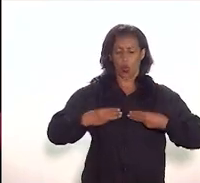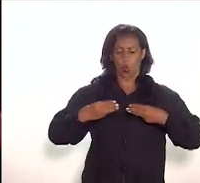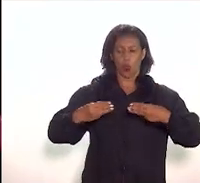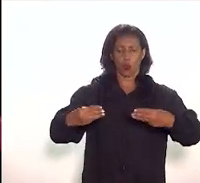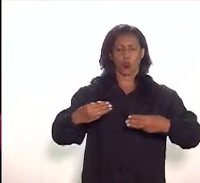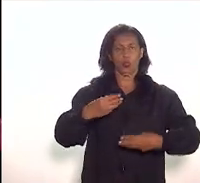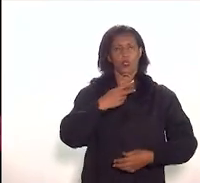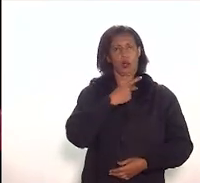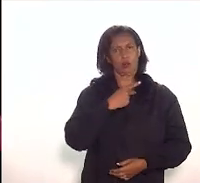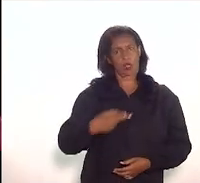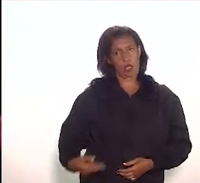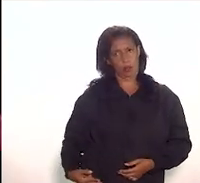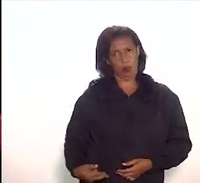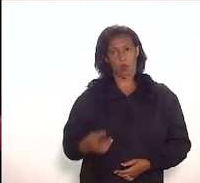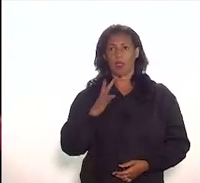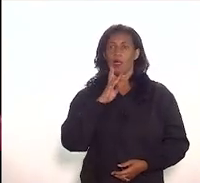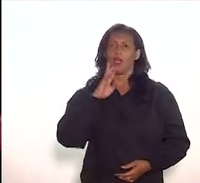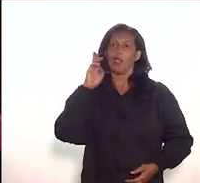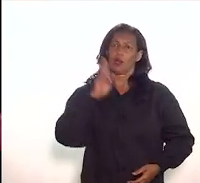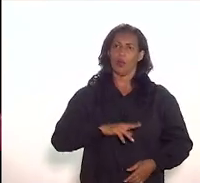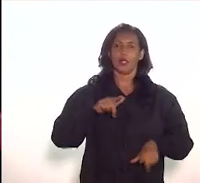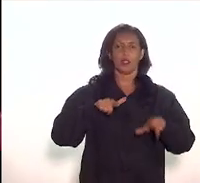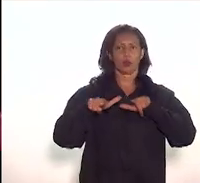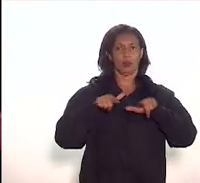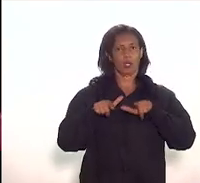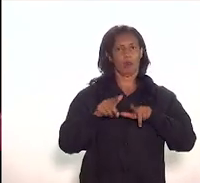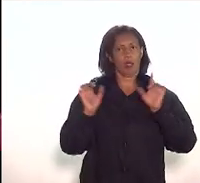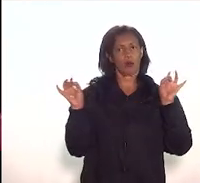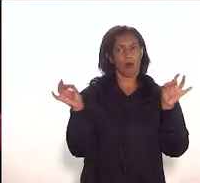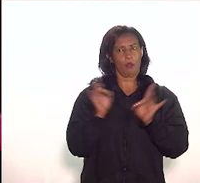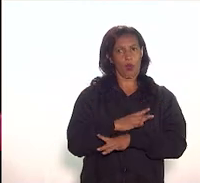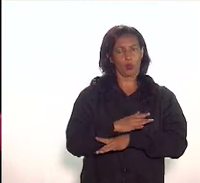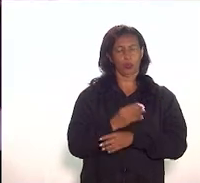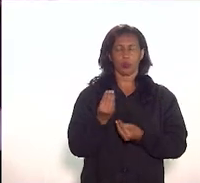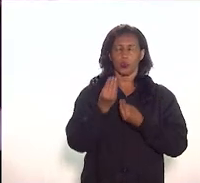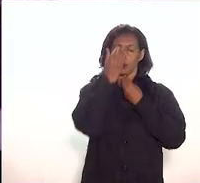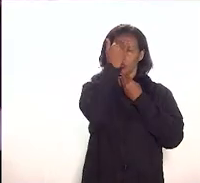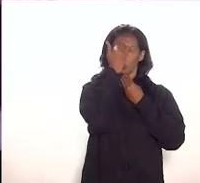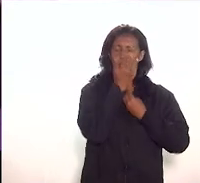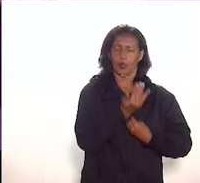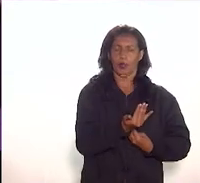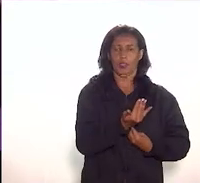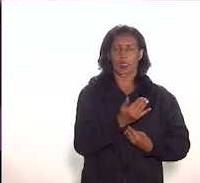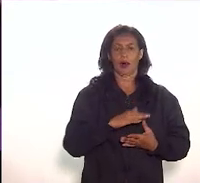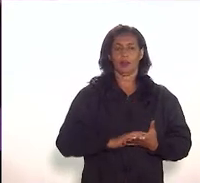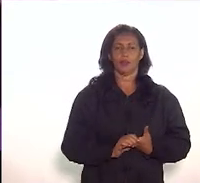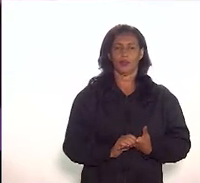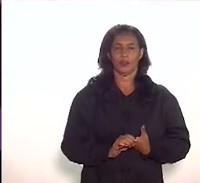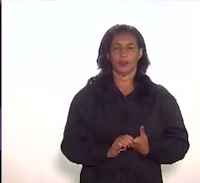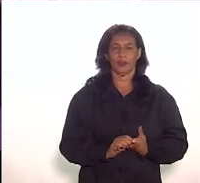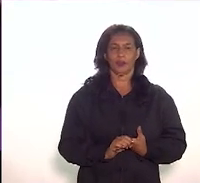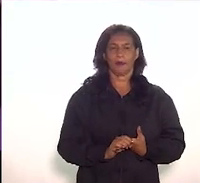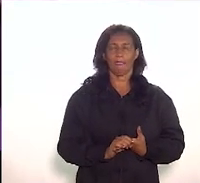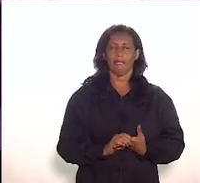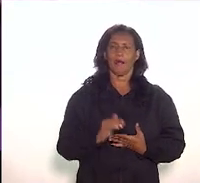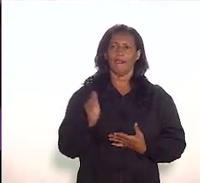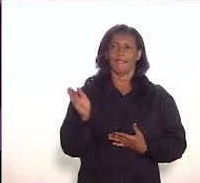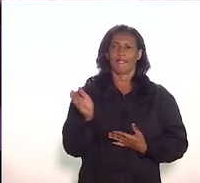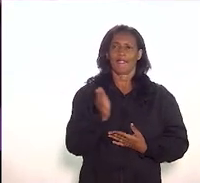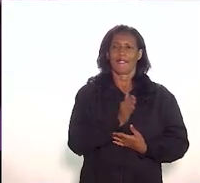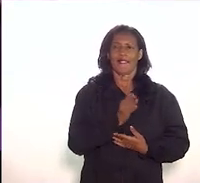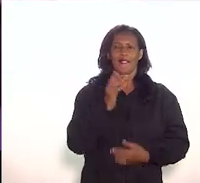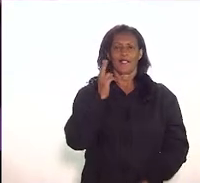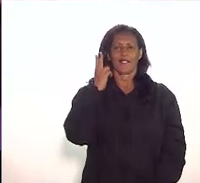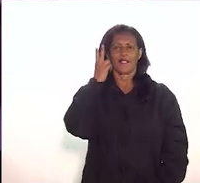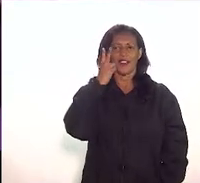trabalho que já foi feito é isso que eu tenho a dizer muito obrigado Marco queria passar a palavra agora para a vereadora Tereza